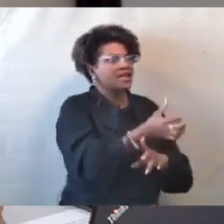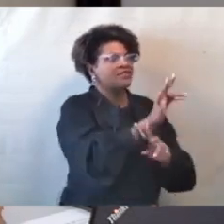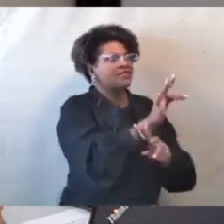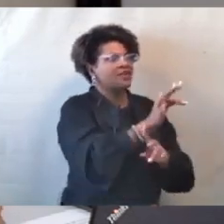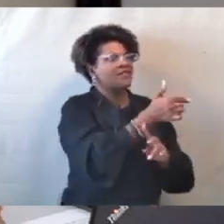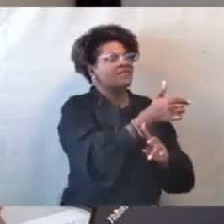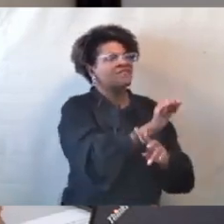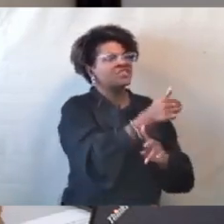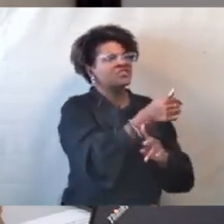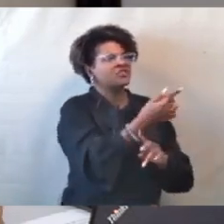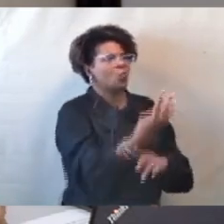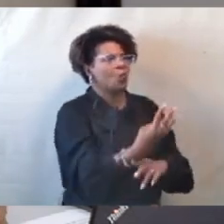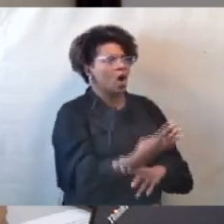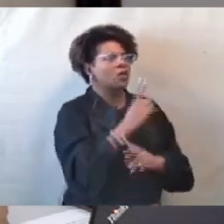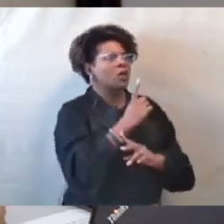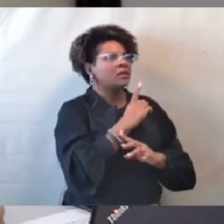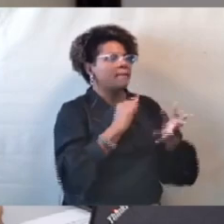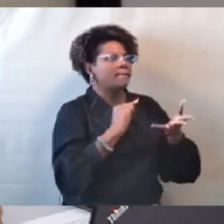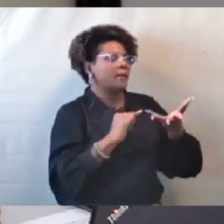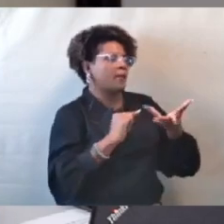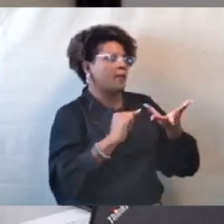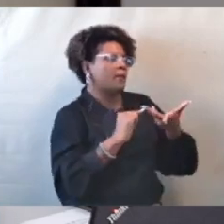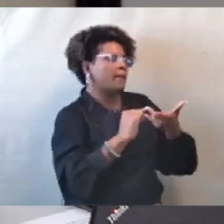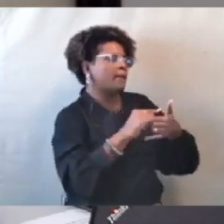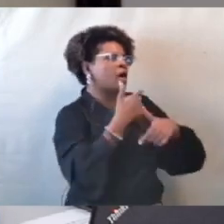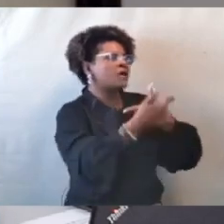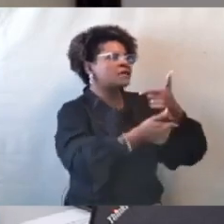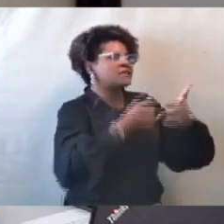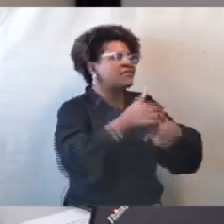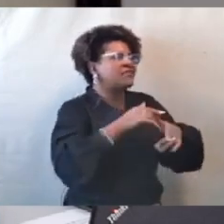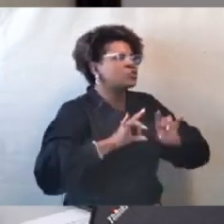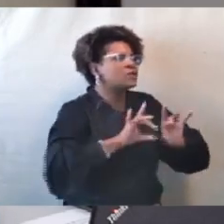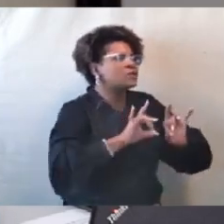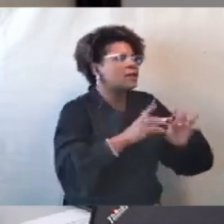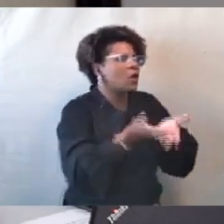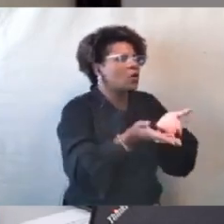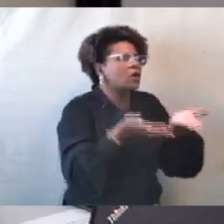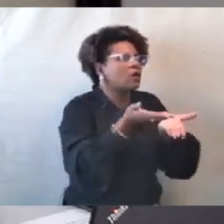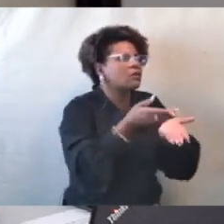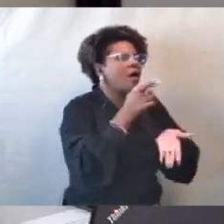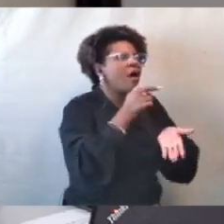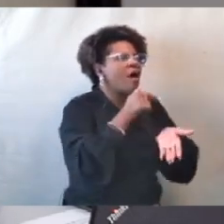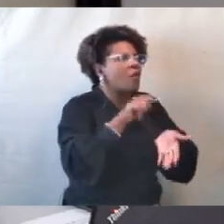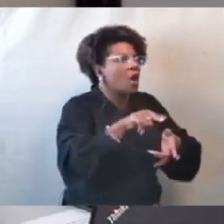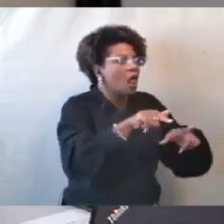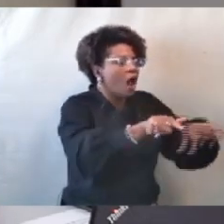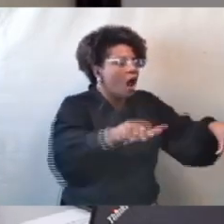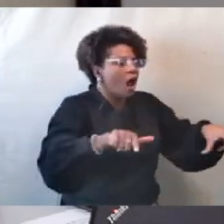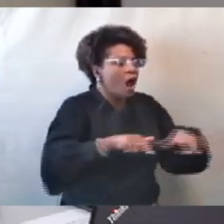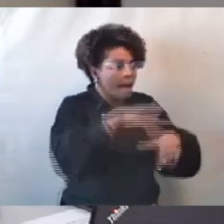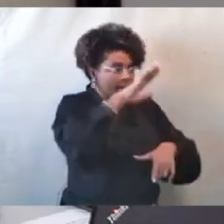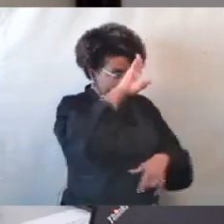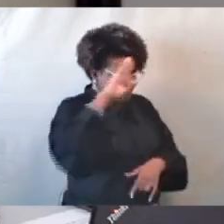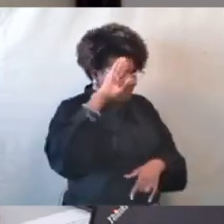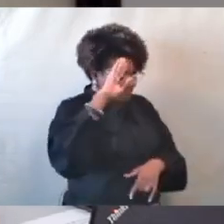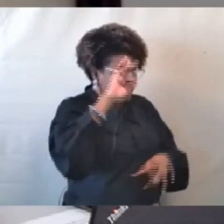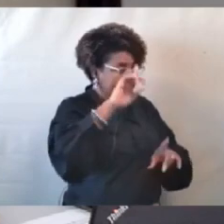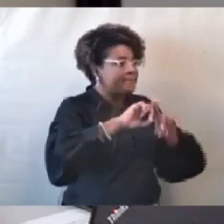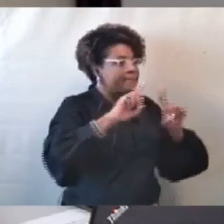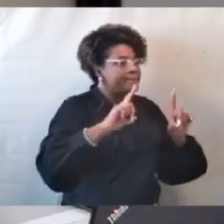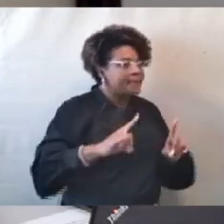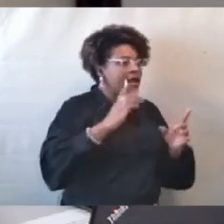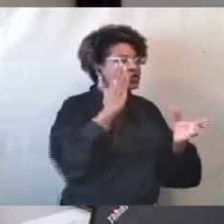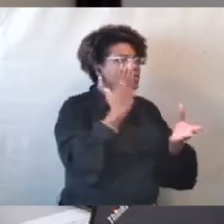serviços especializados de tratamento das águas da Lagoa da Pampulha. Por sua vez, o processo de inexigibilidade de licitação